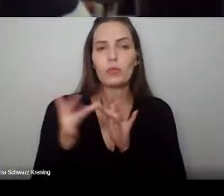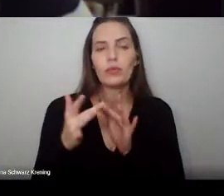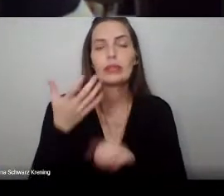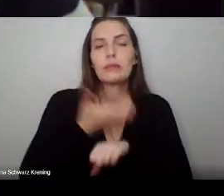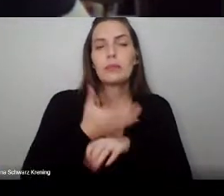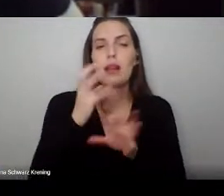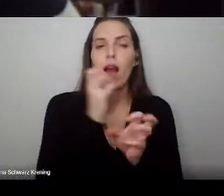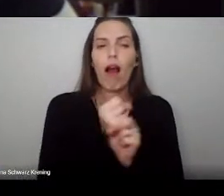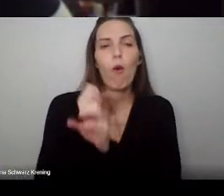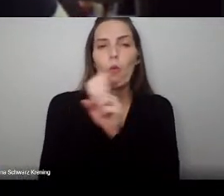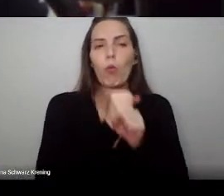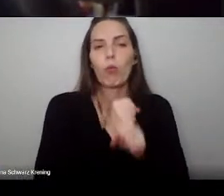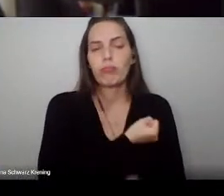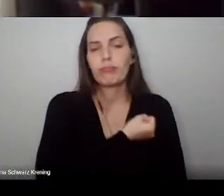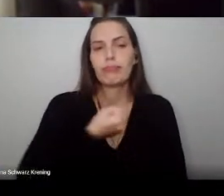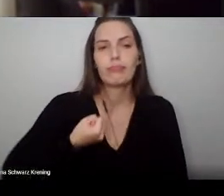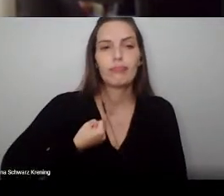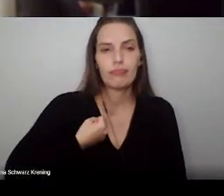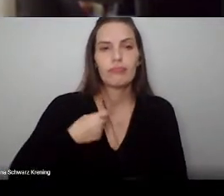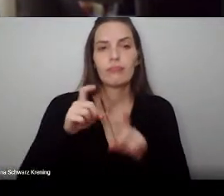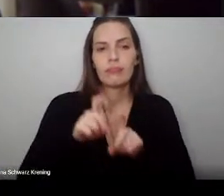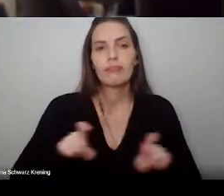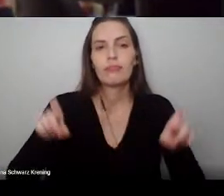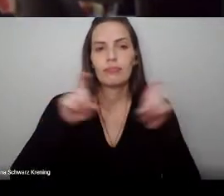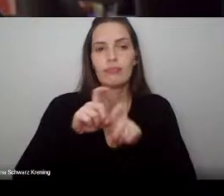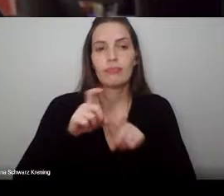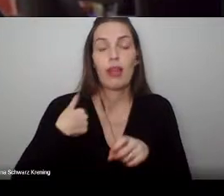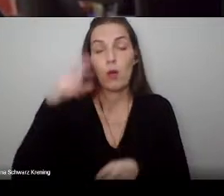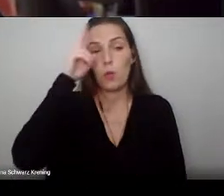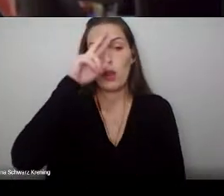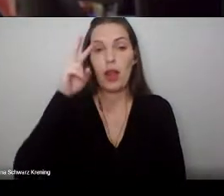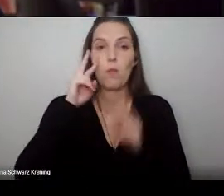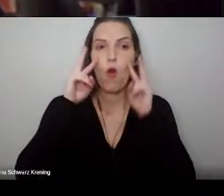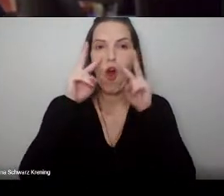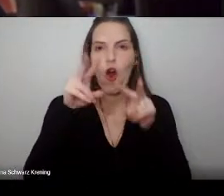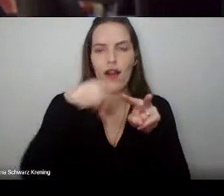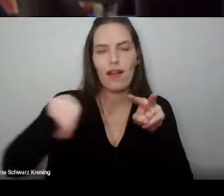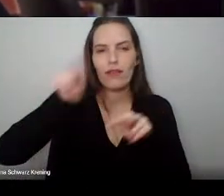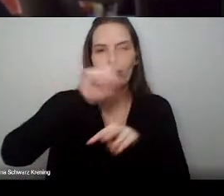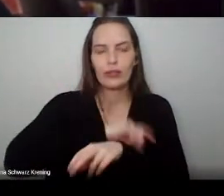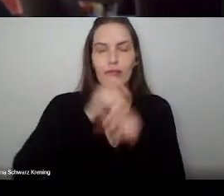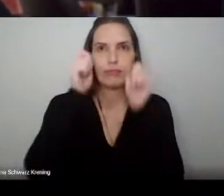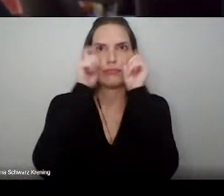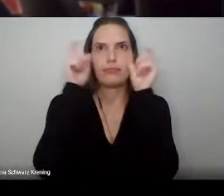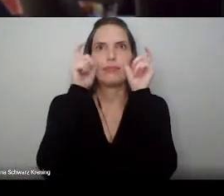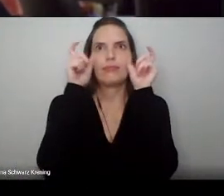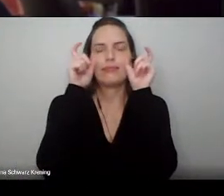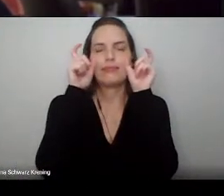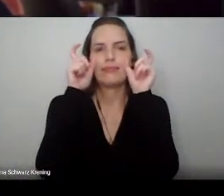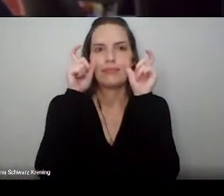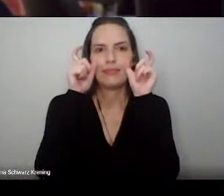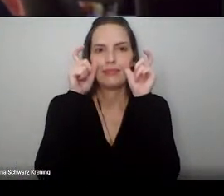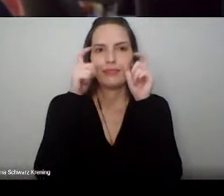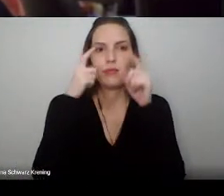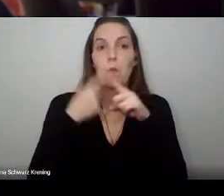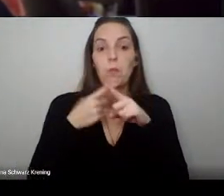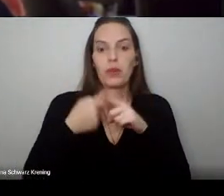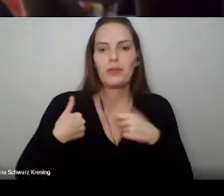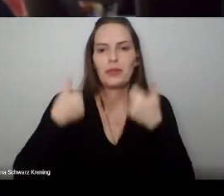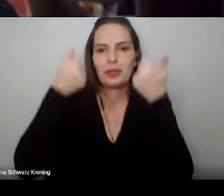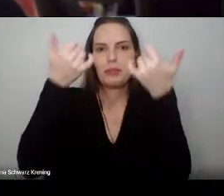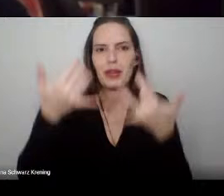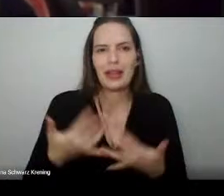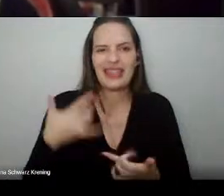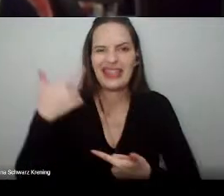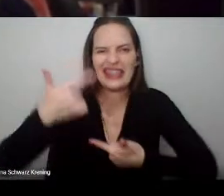computacional. E ainda me lembro dos olhos assustados de alguns de vocês, quando disse que teríamos muito trabalho com a parte